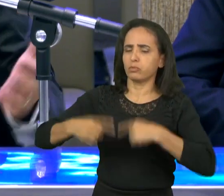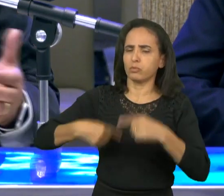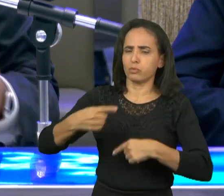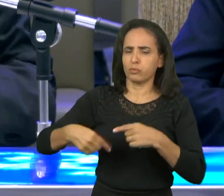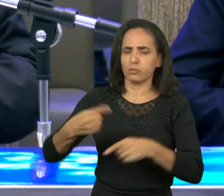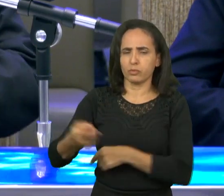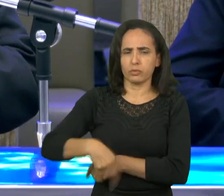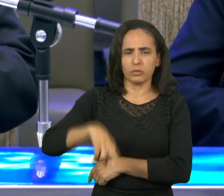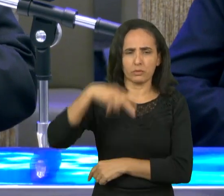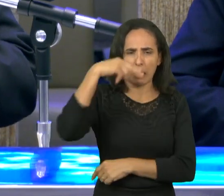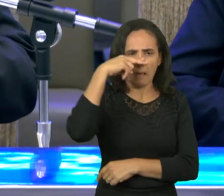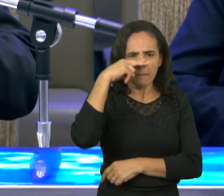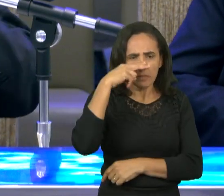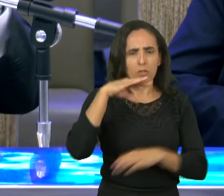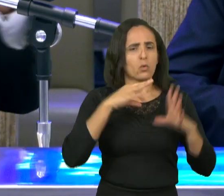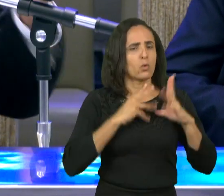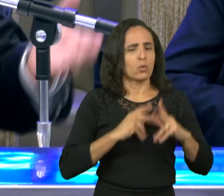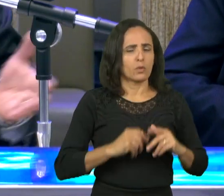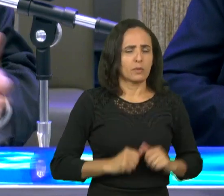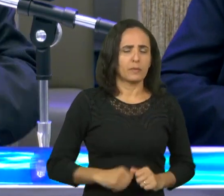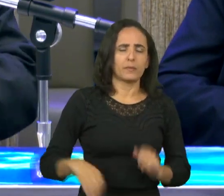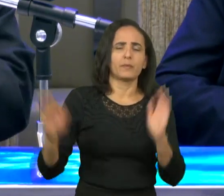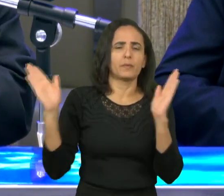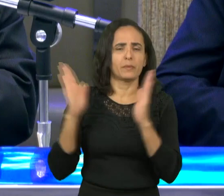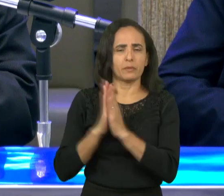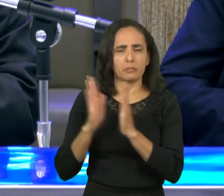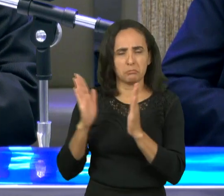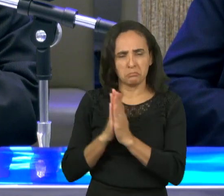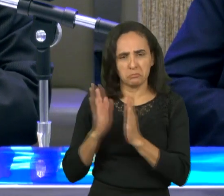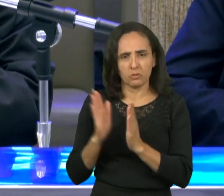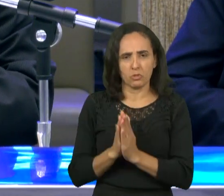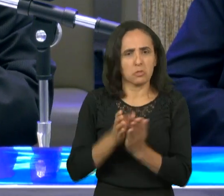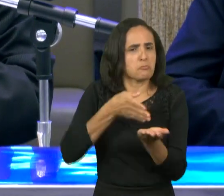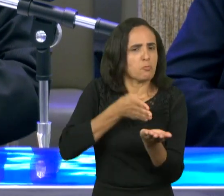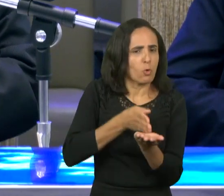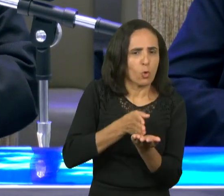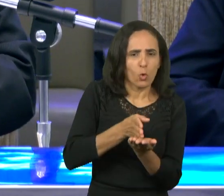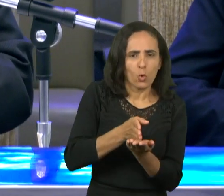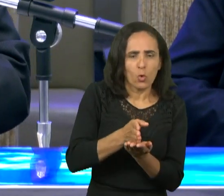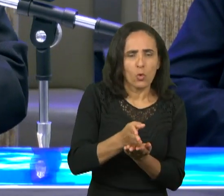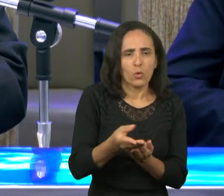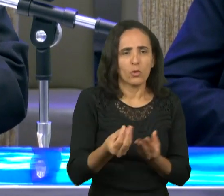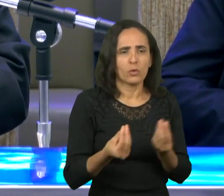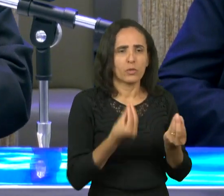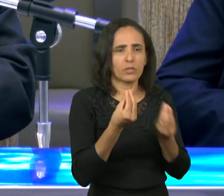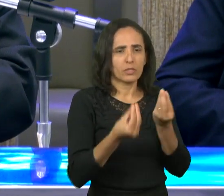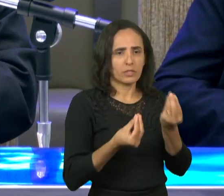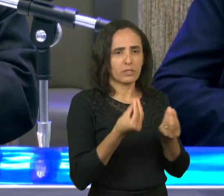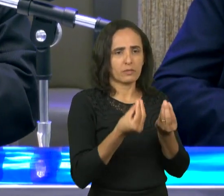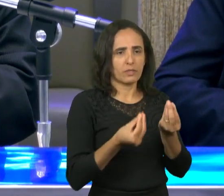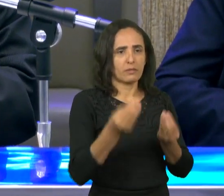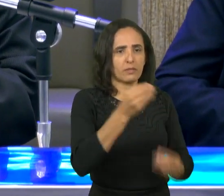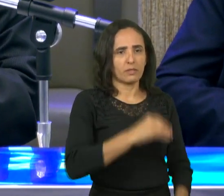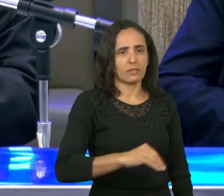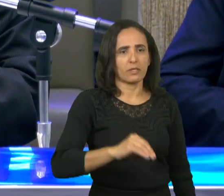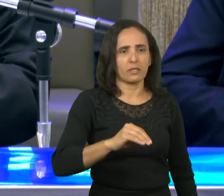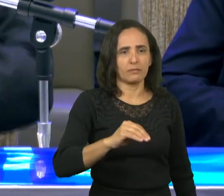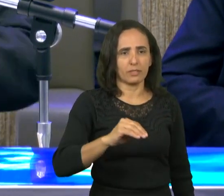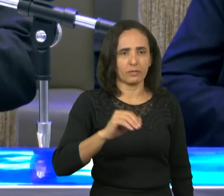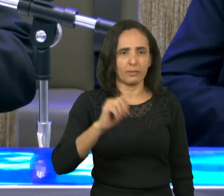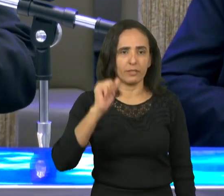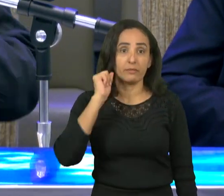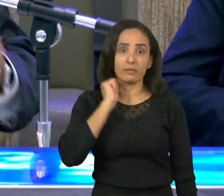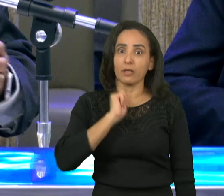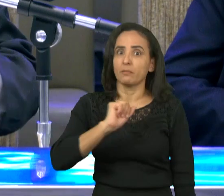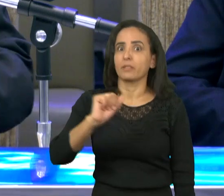santificada, não é isso? Resgatada pelo sacrifício como foi Abel. Enoque era